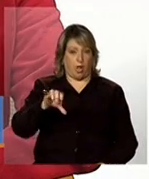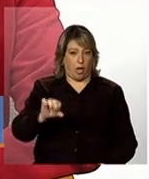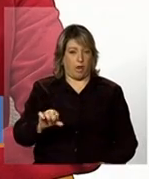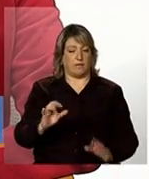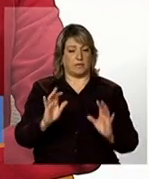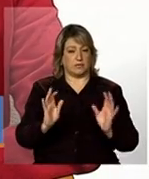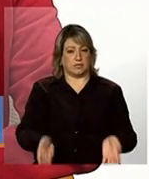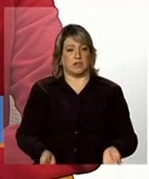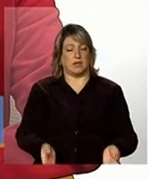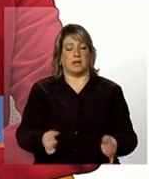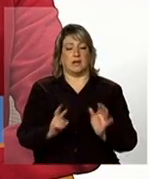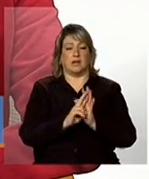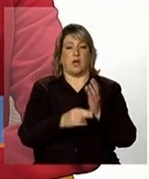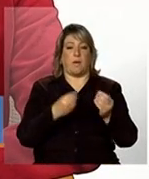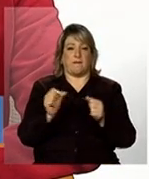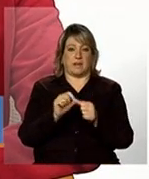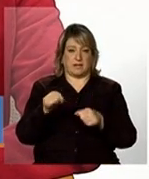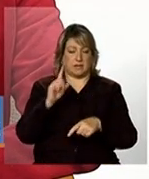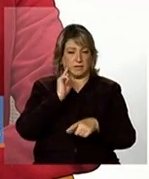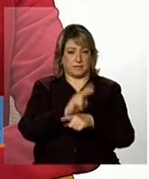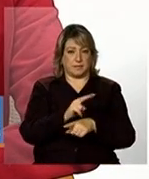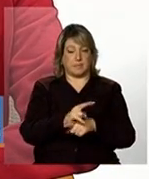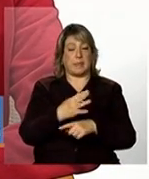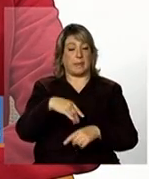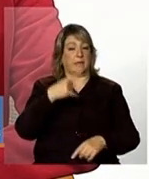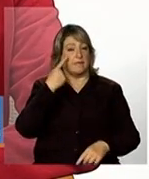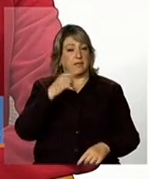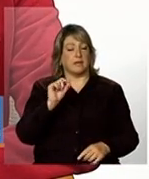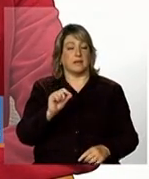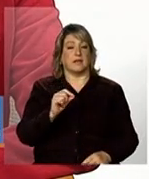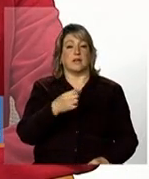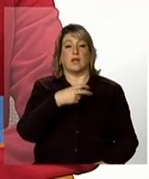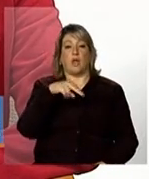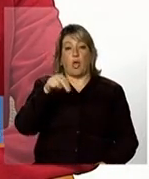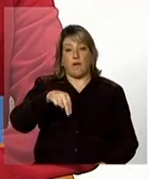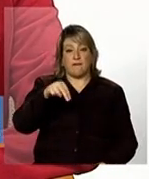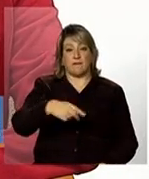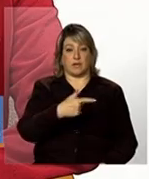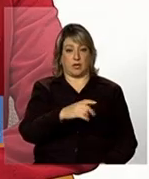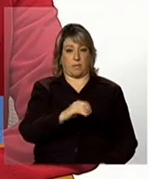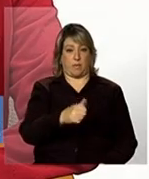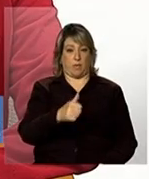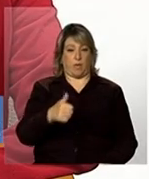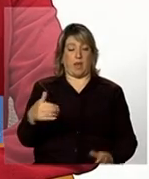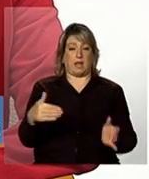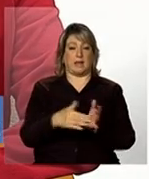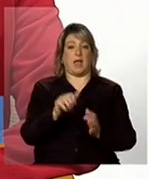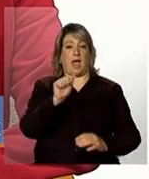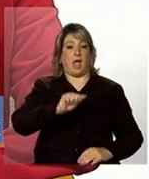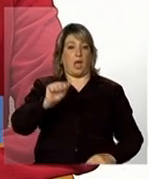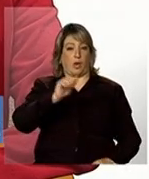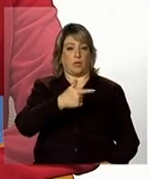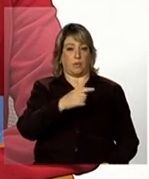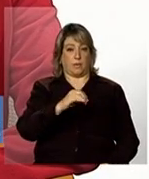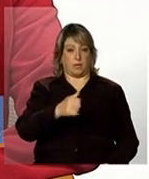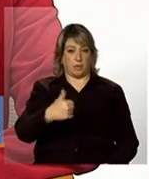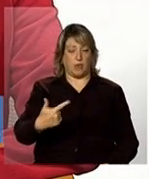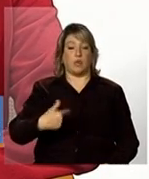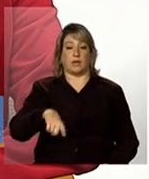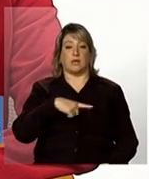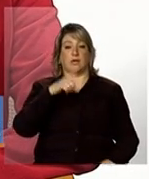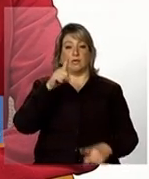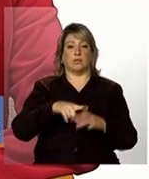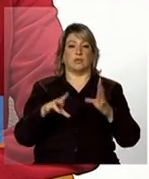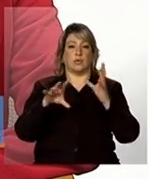acompanhamento a gente identificou por exemplo que num período de novembro de 2011 até agosto de 2012 a gente teve um total de